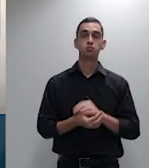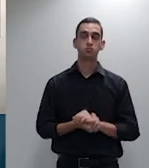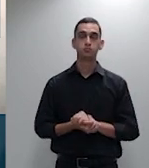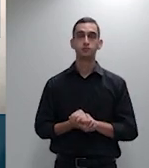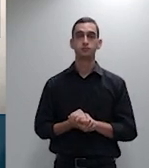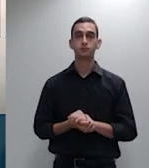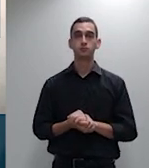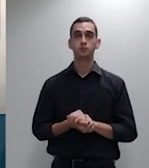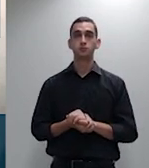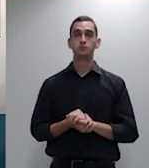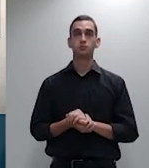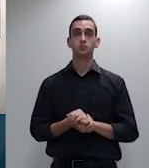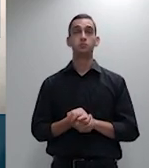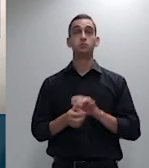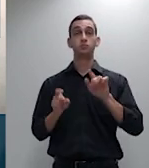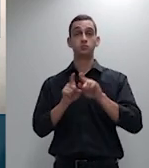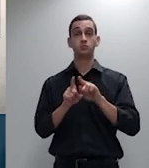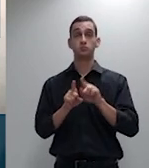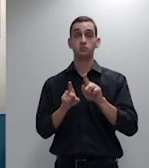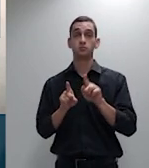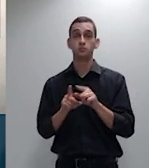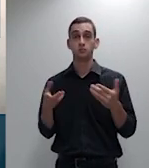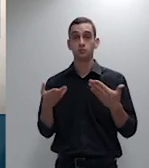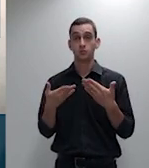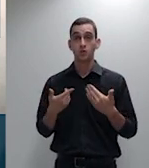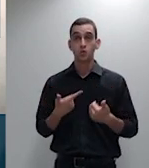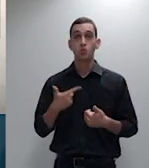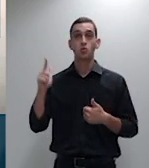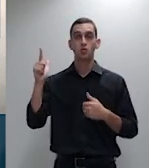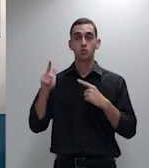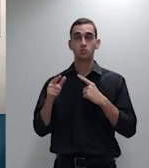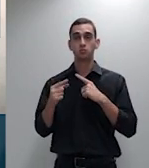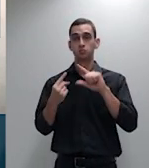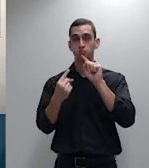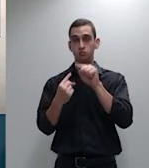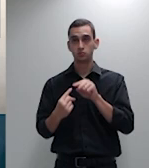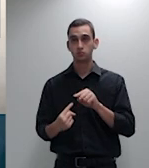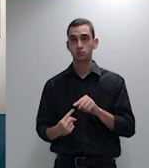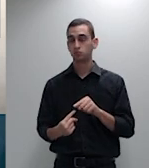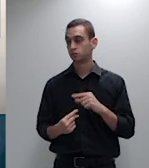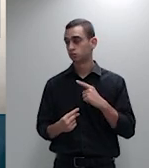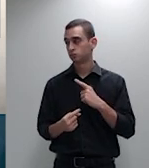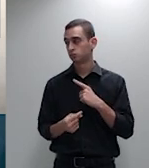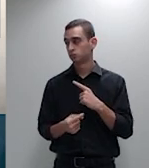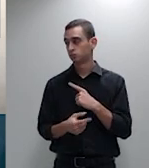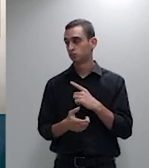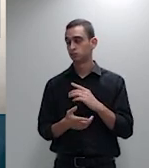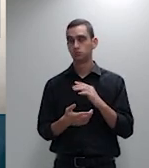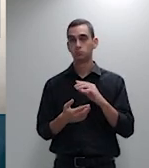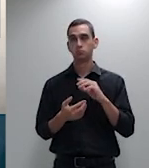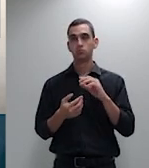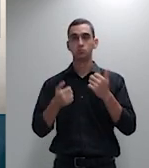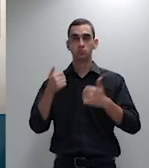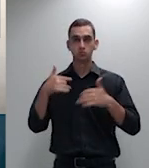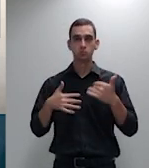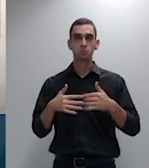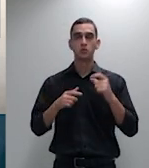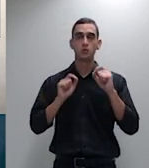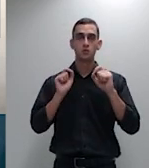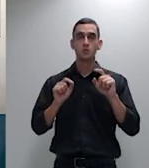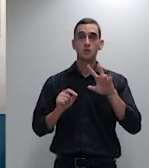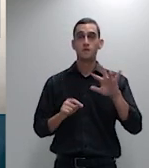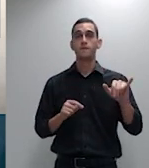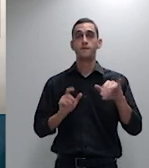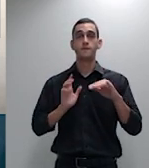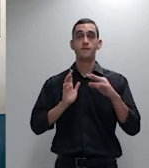RN 63-2003 aos planos coletivos enfatizando-se então a metodologia de cálculos dessa RN